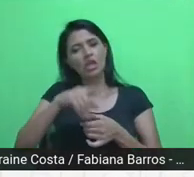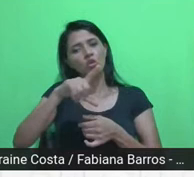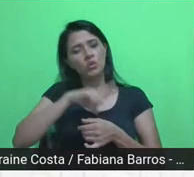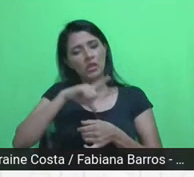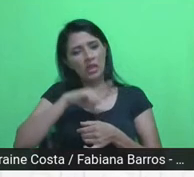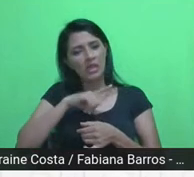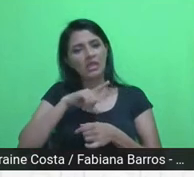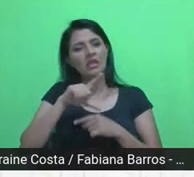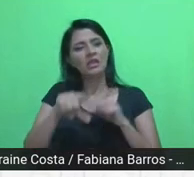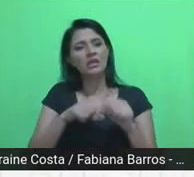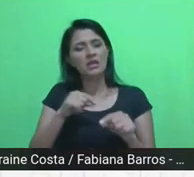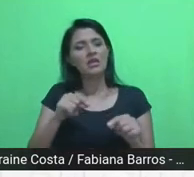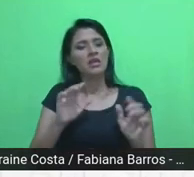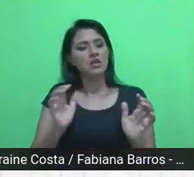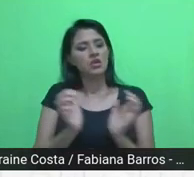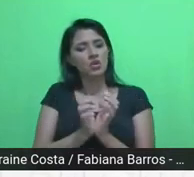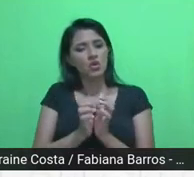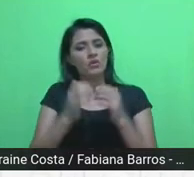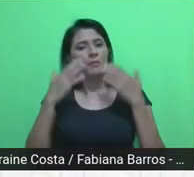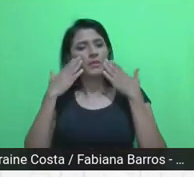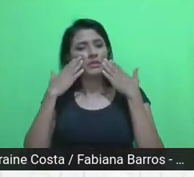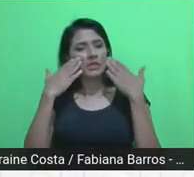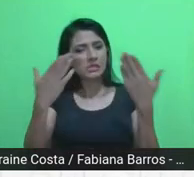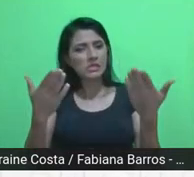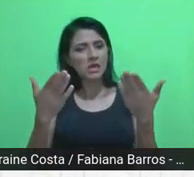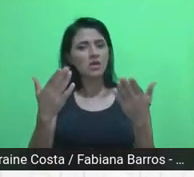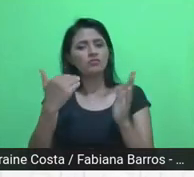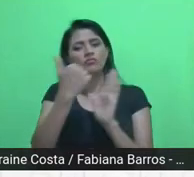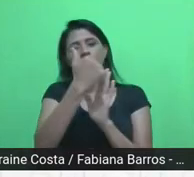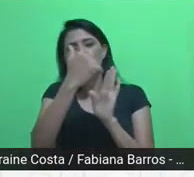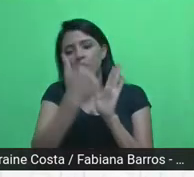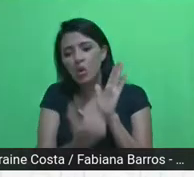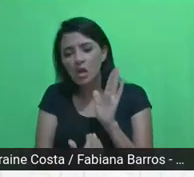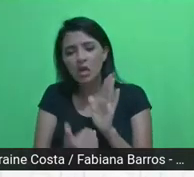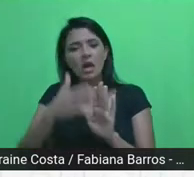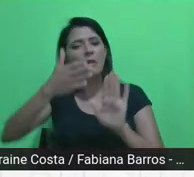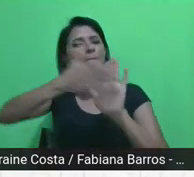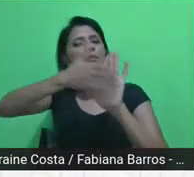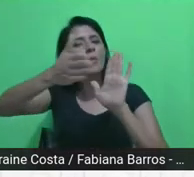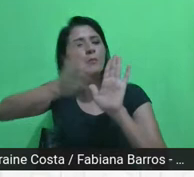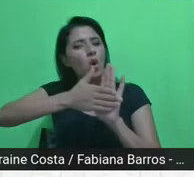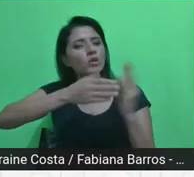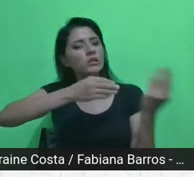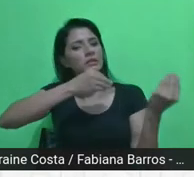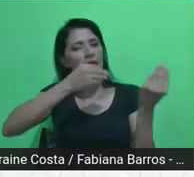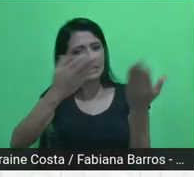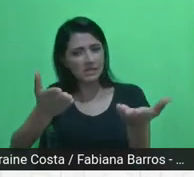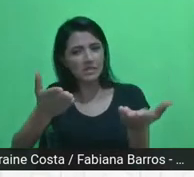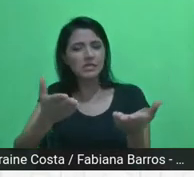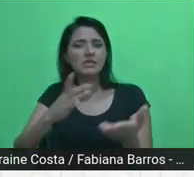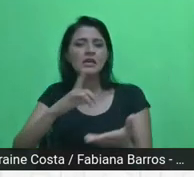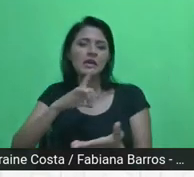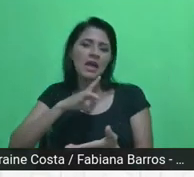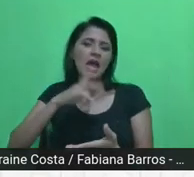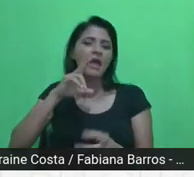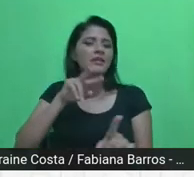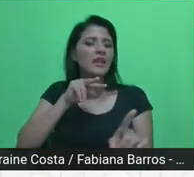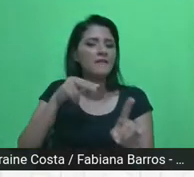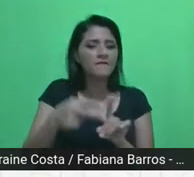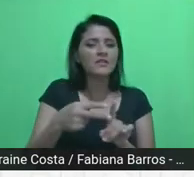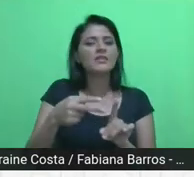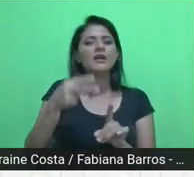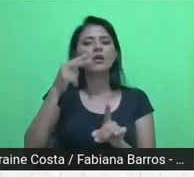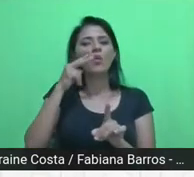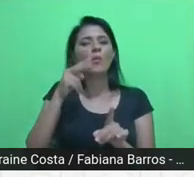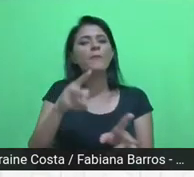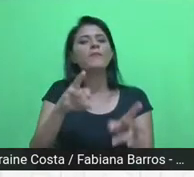apresentações, programas e de propostas que estão sendo trazidas, visões com